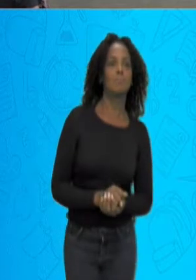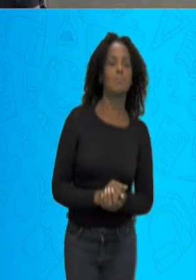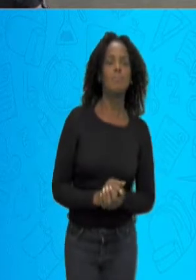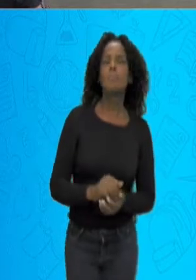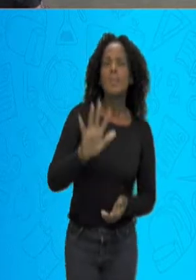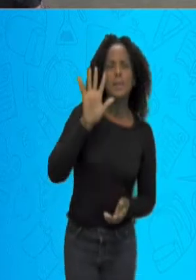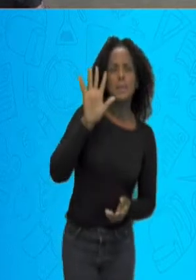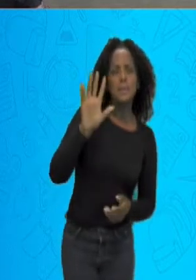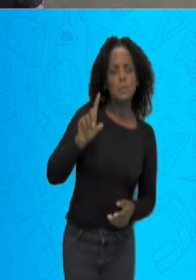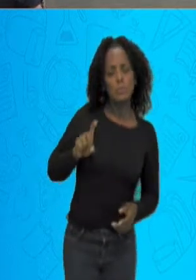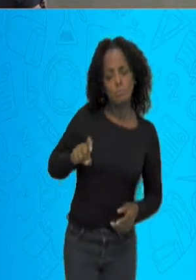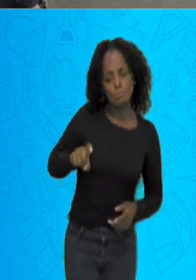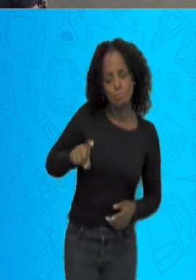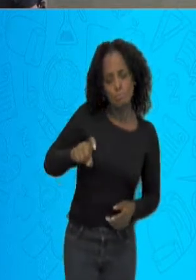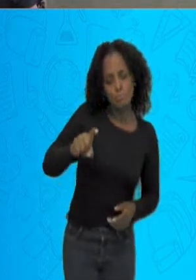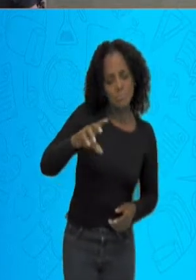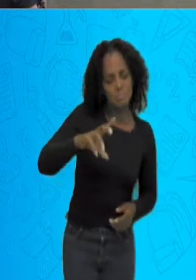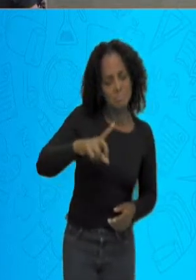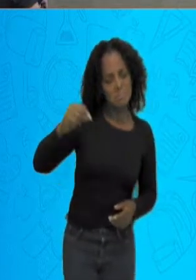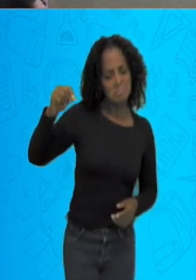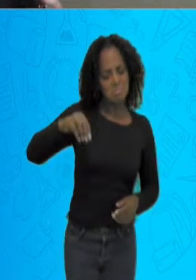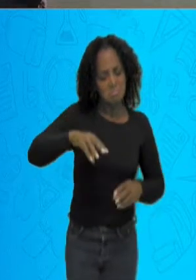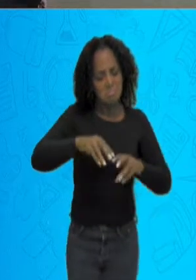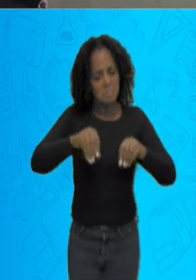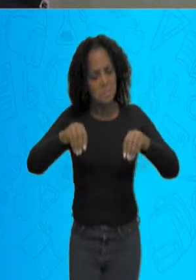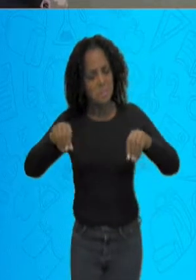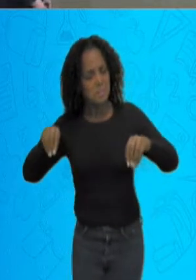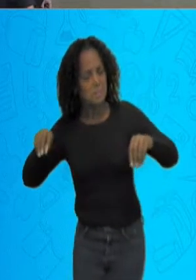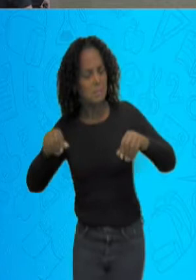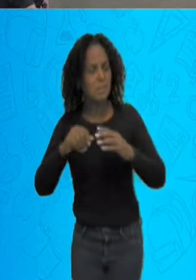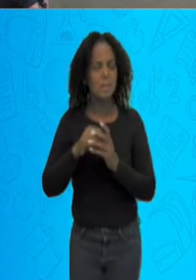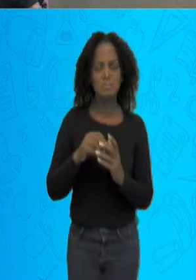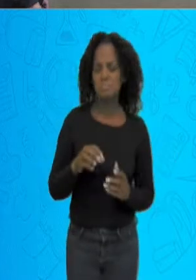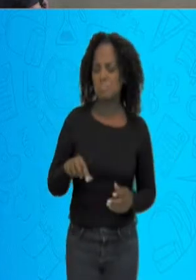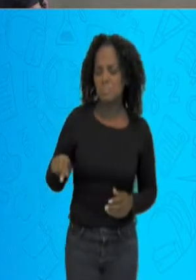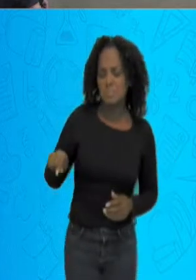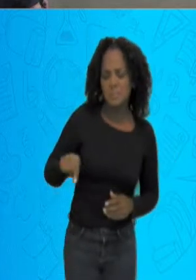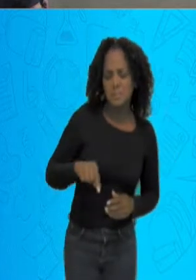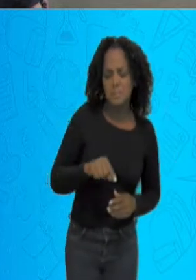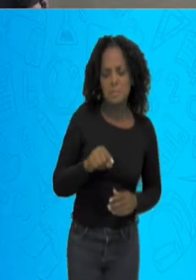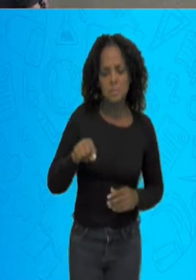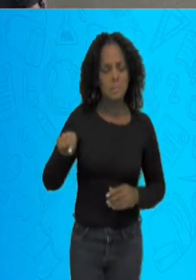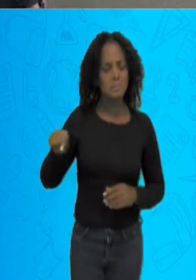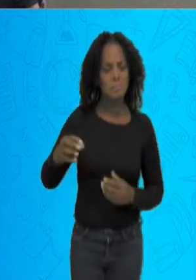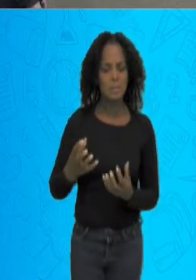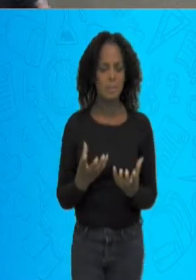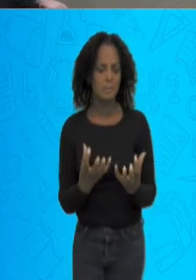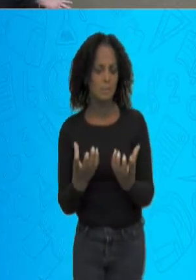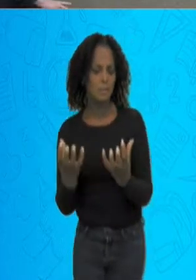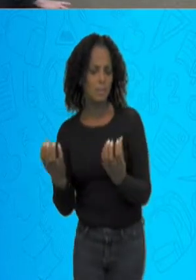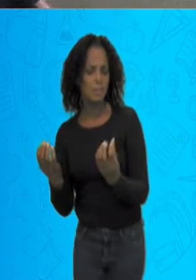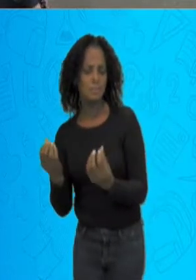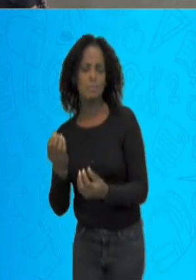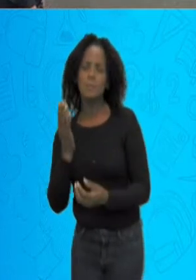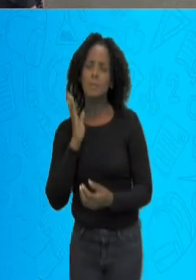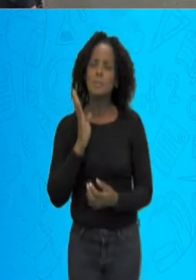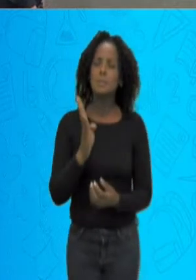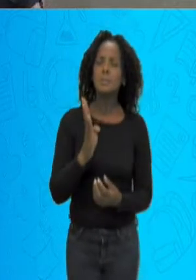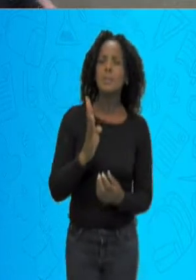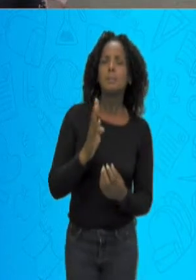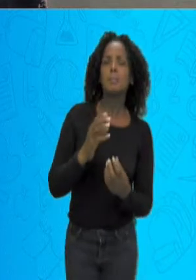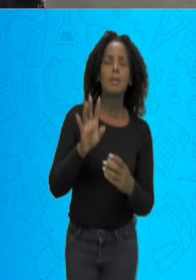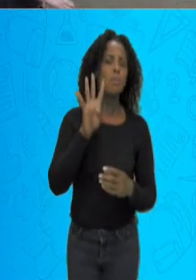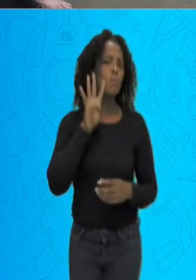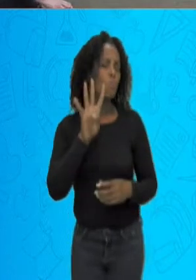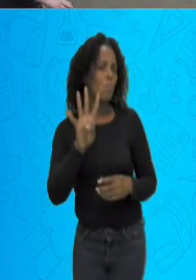Cinco minhocas saem da terra e se arrastam pela grama. Seguem em direção às quatro joaninhas